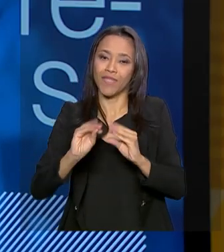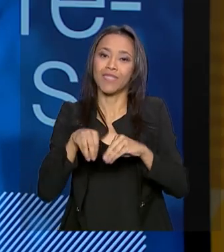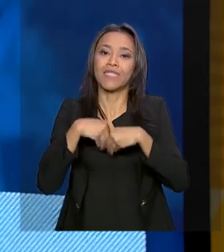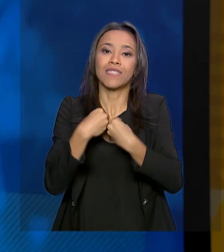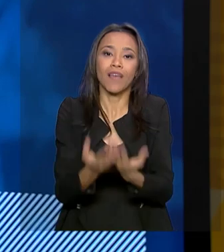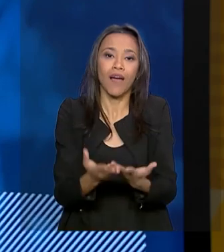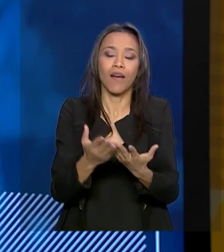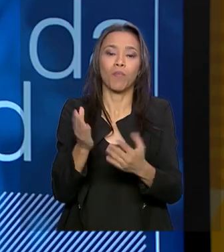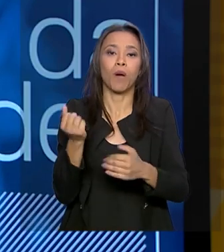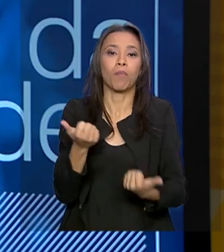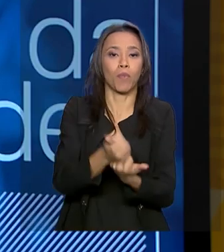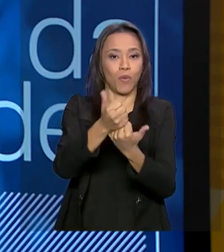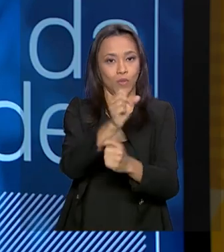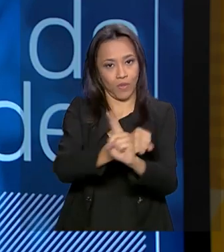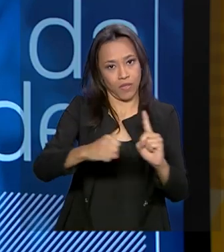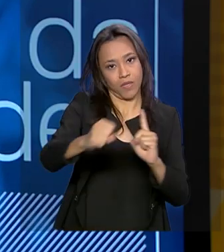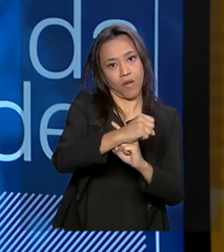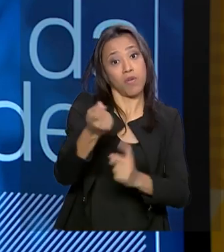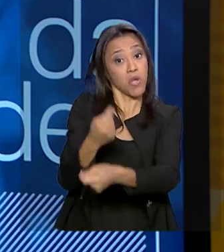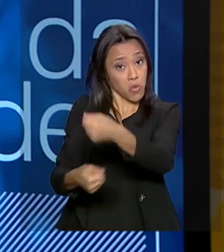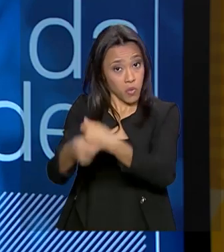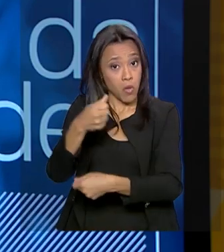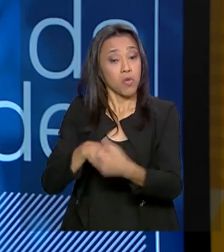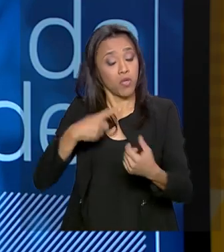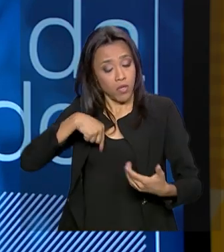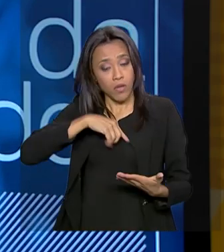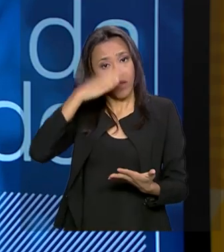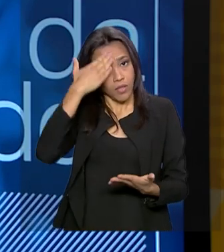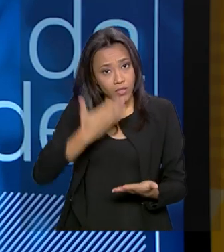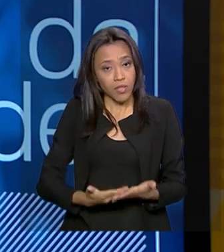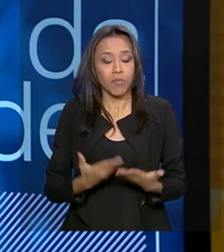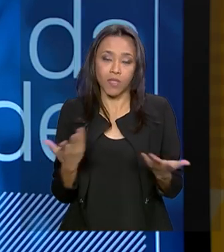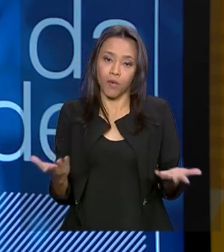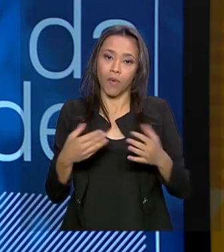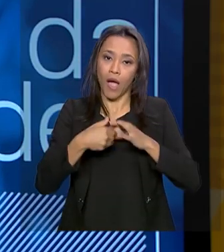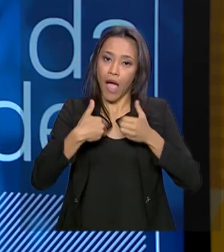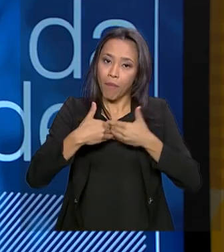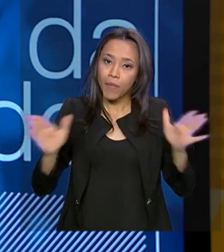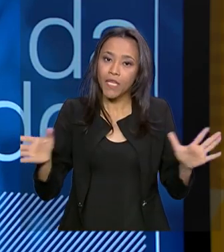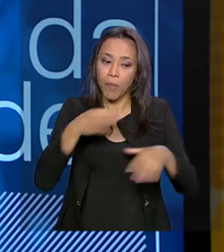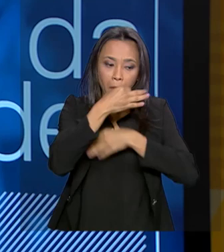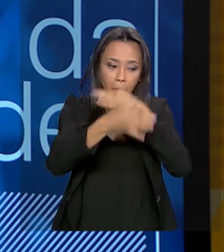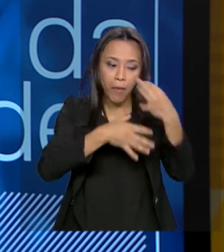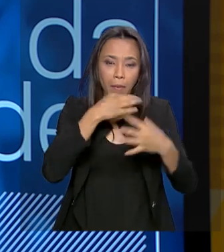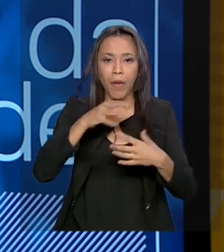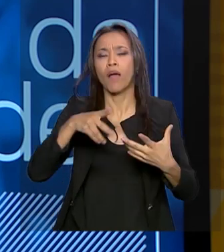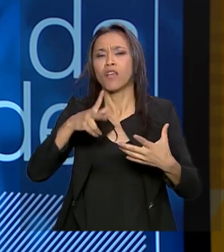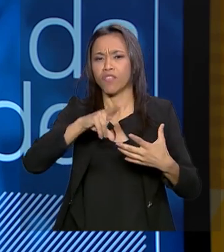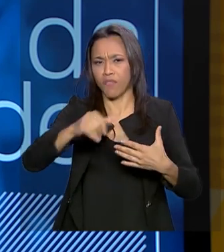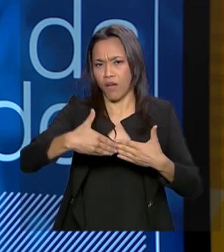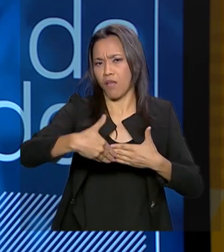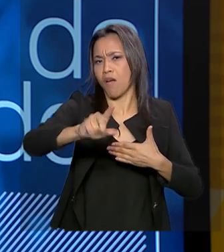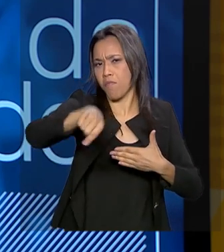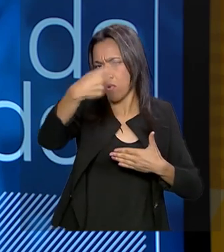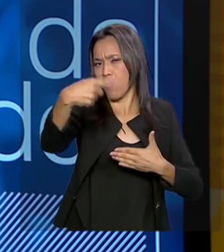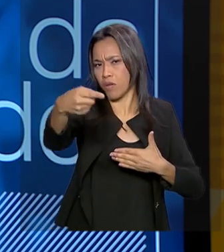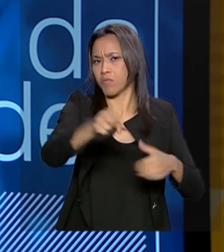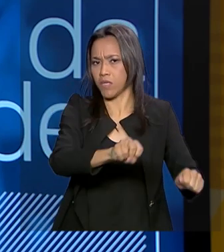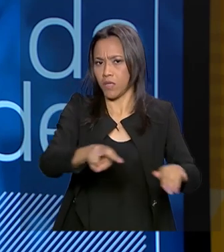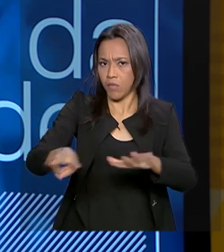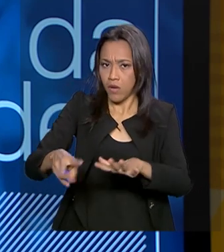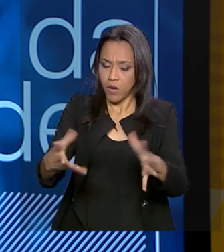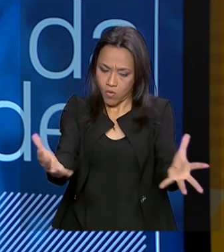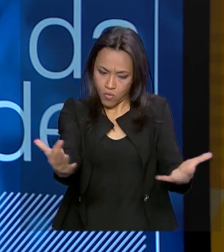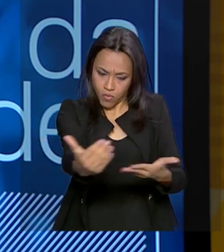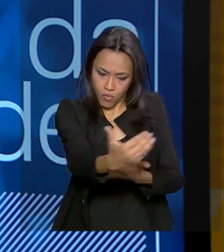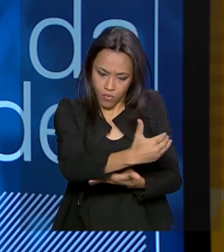acreditamos na nossa educação. Então, a consulta pública a gente deve consolidar nas próximas semanas e, a partir daí, enviar o